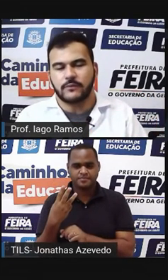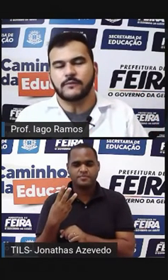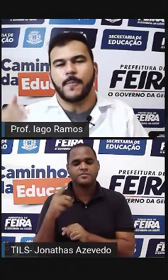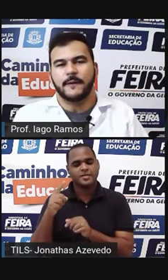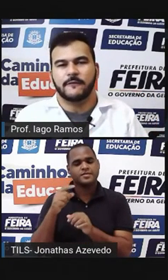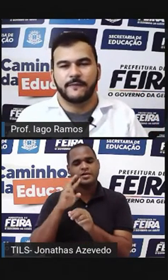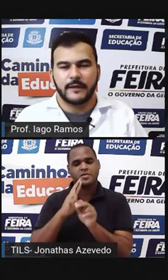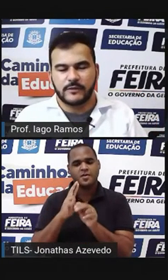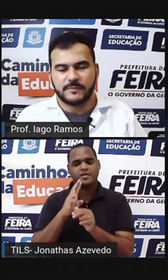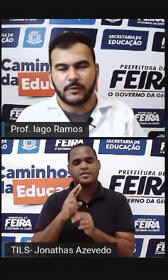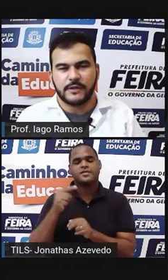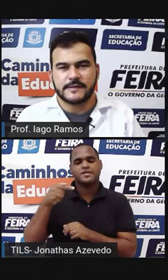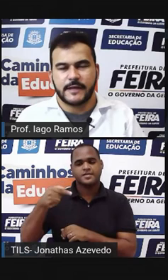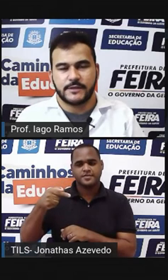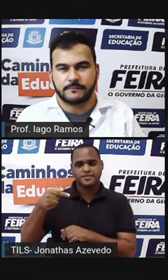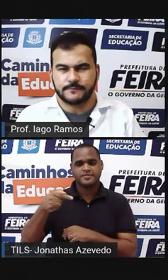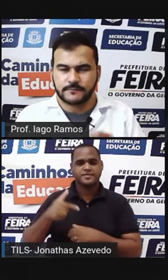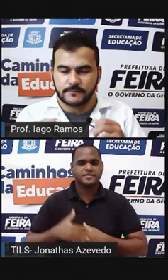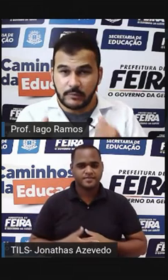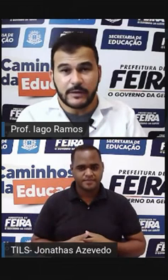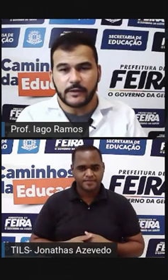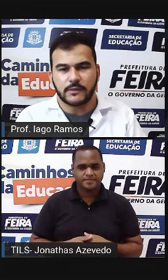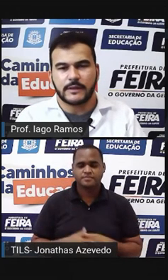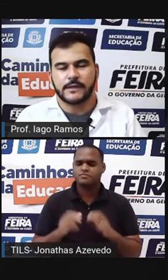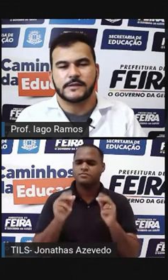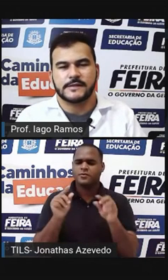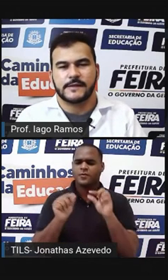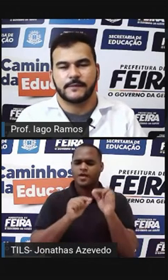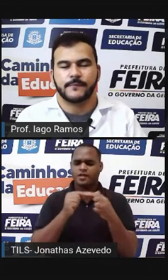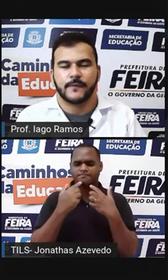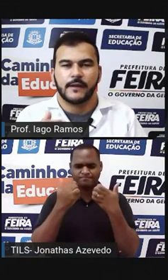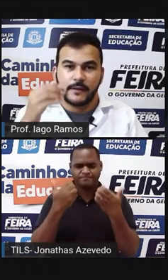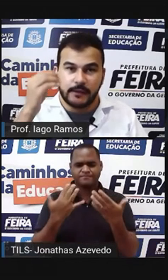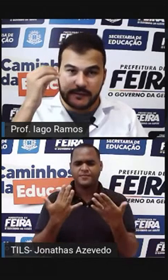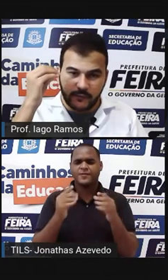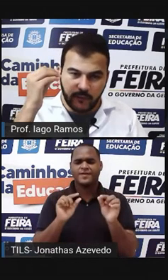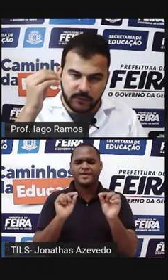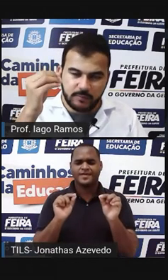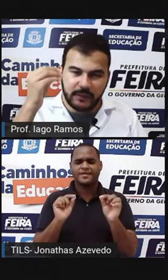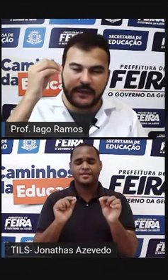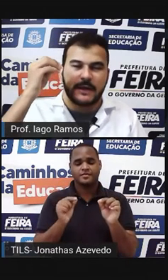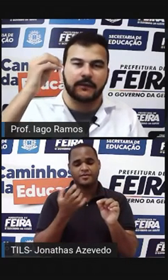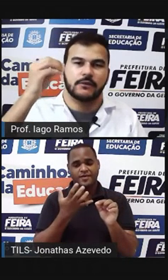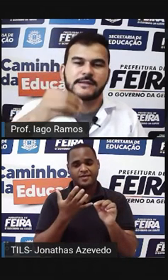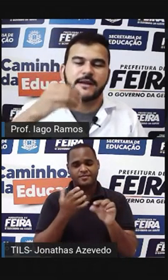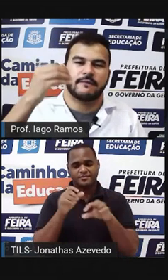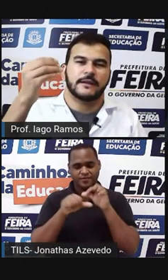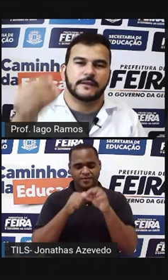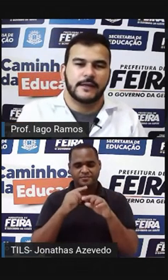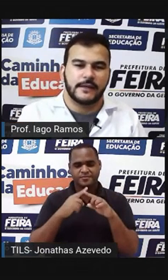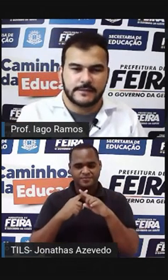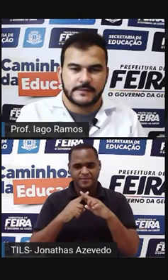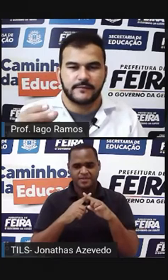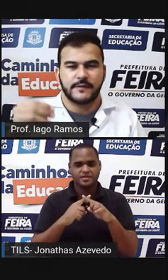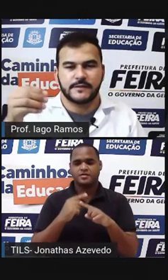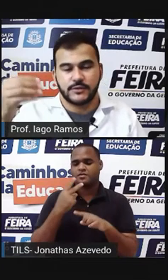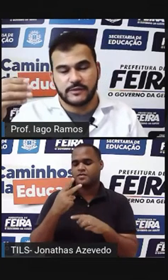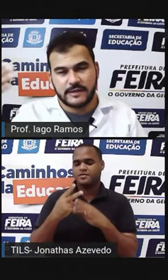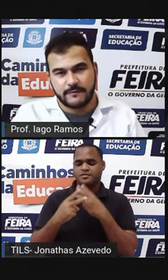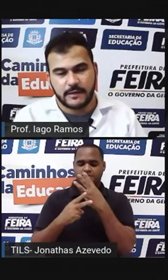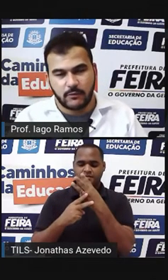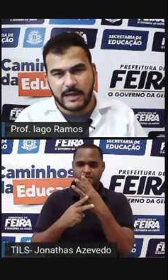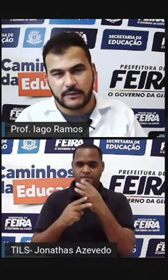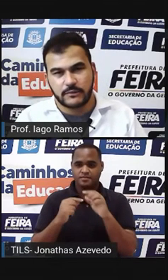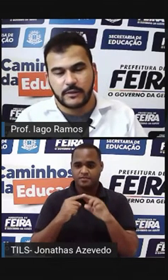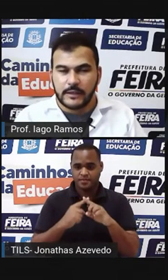4 Vira o expoente 7 Então o é que eu estou querendo dizer? Que se eu for multiplicar 2 elevado a 3 Vezes